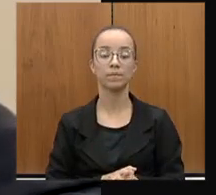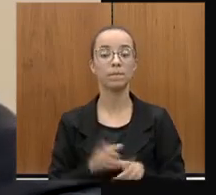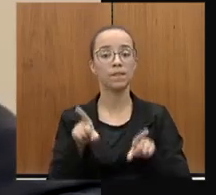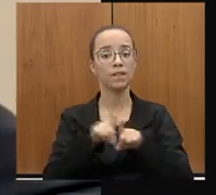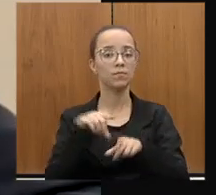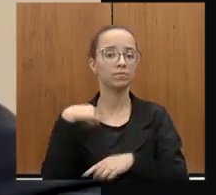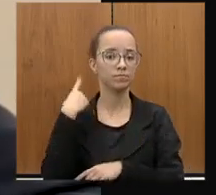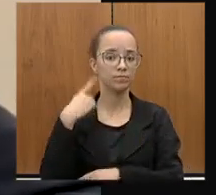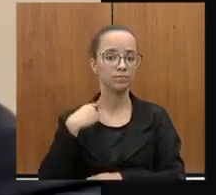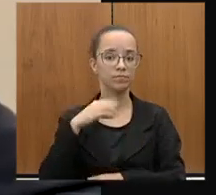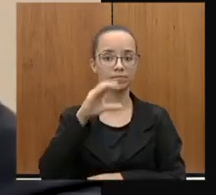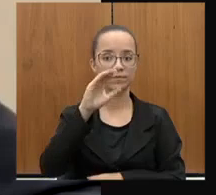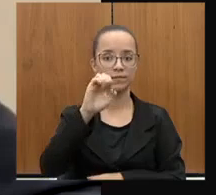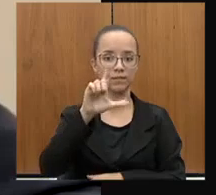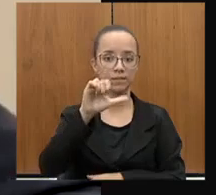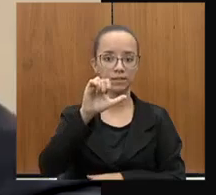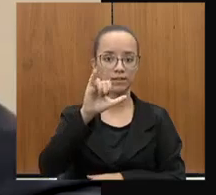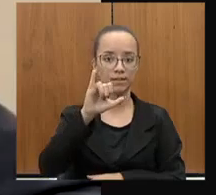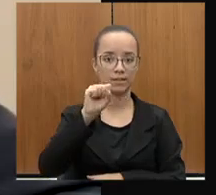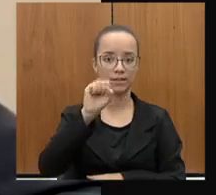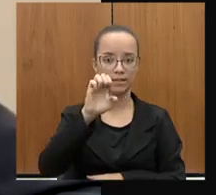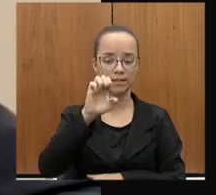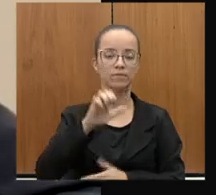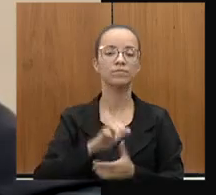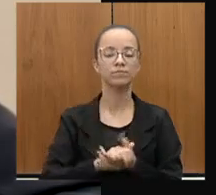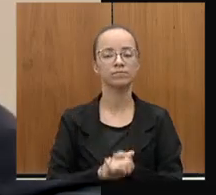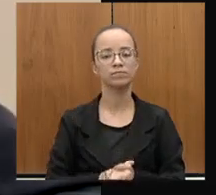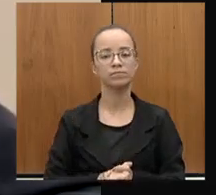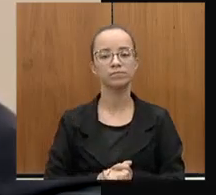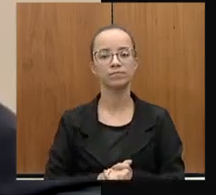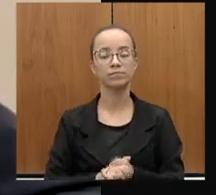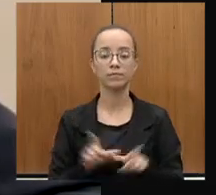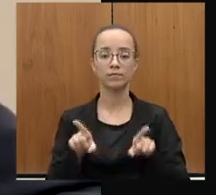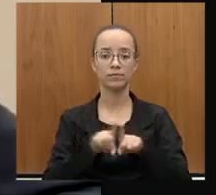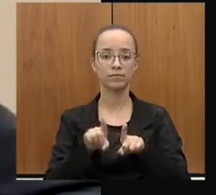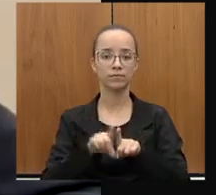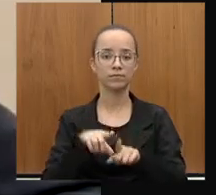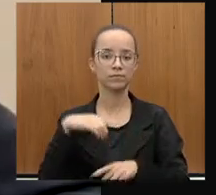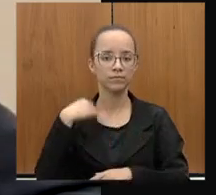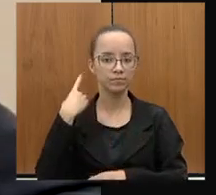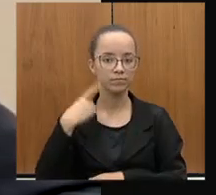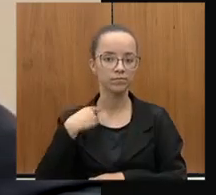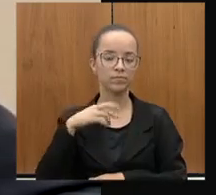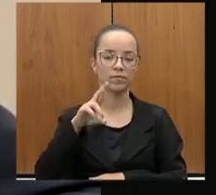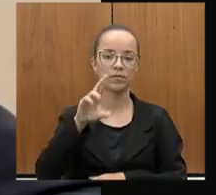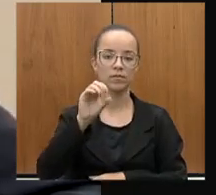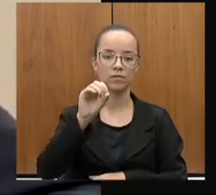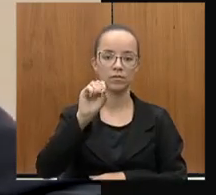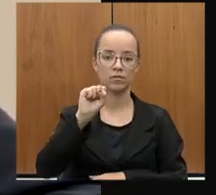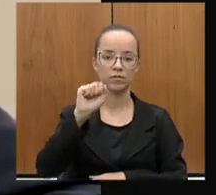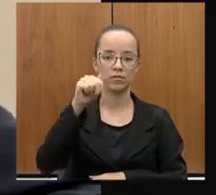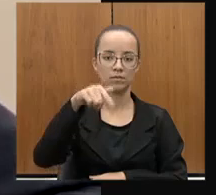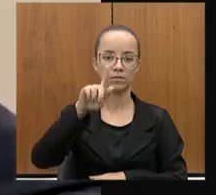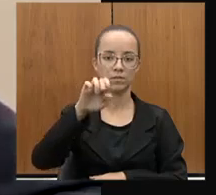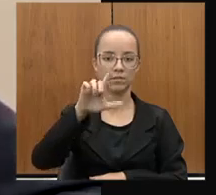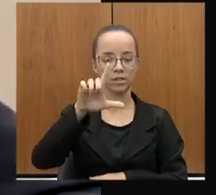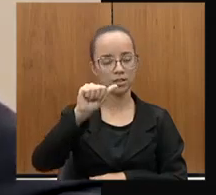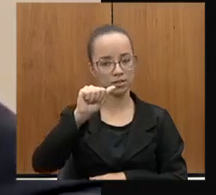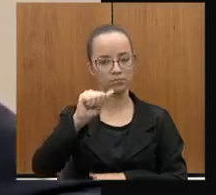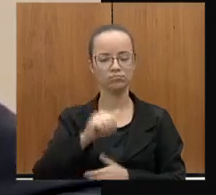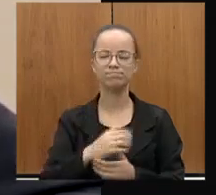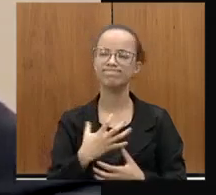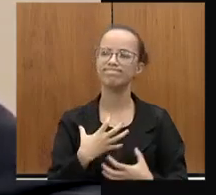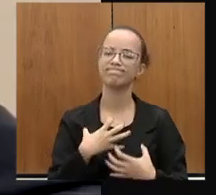colega, deputada Celise Laviola e a deputada Rosângela Reis, cito